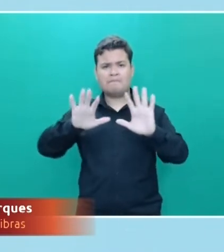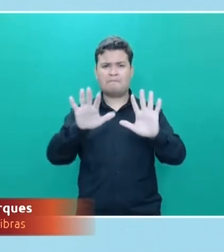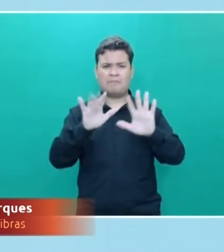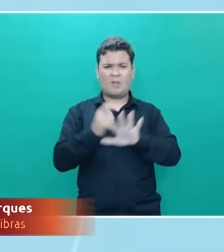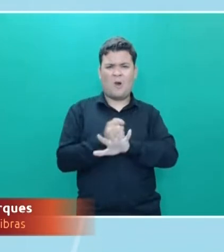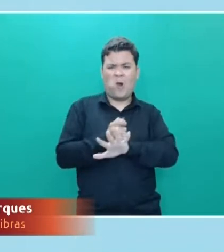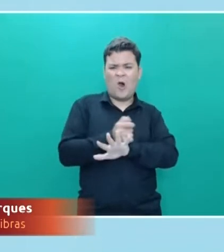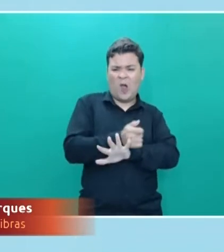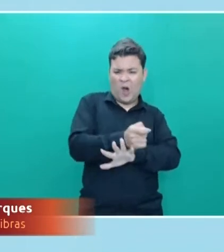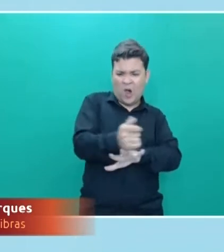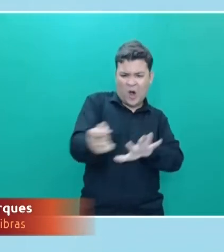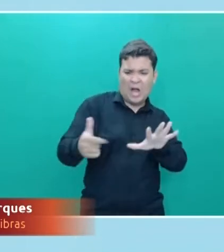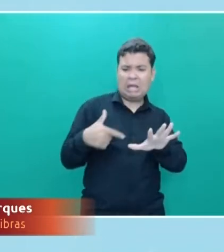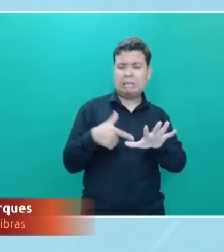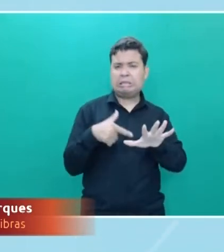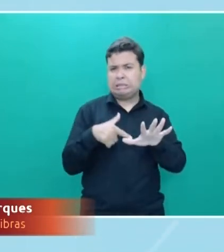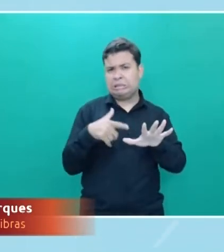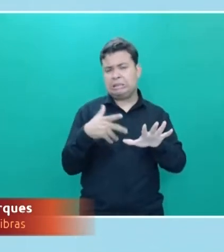alguma maneira,